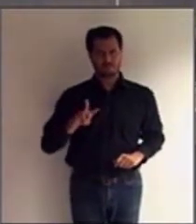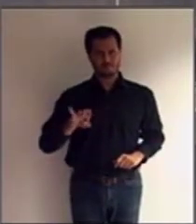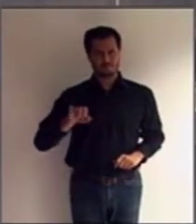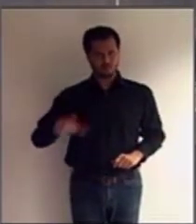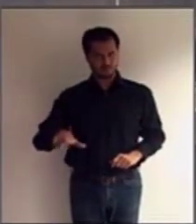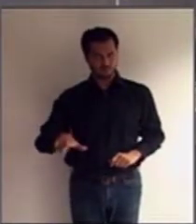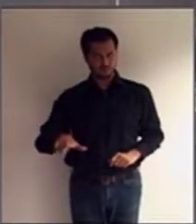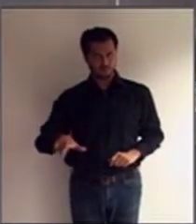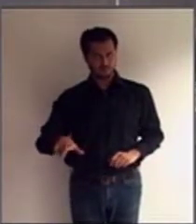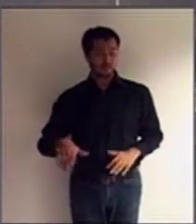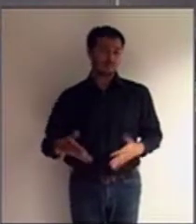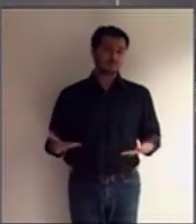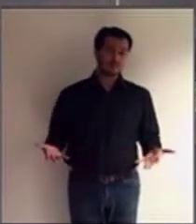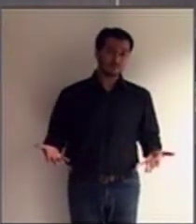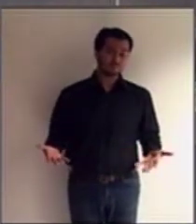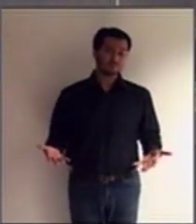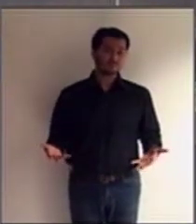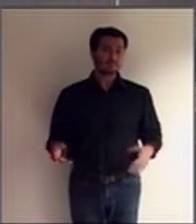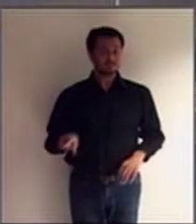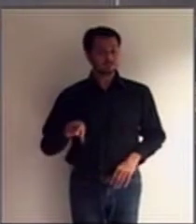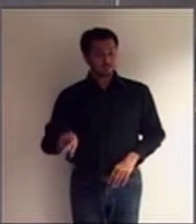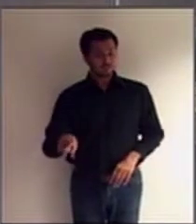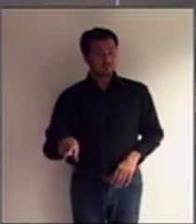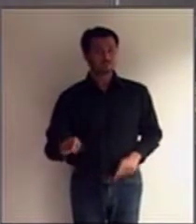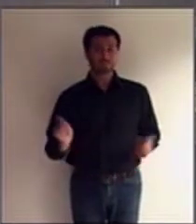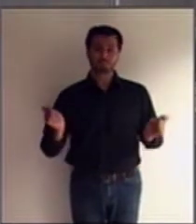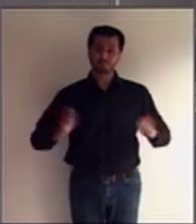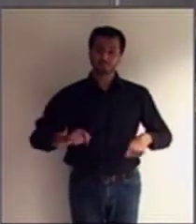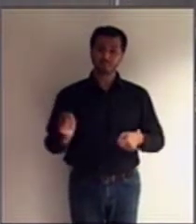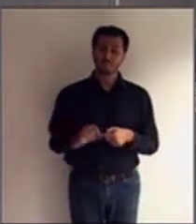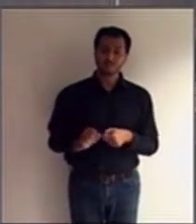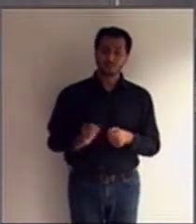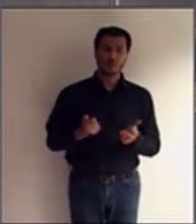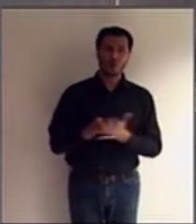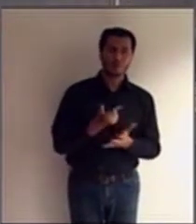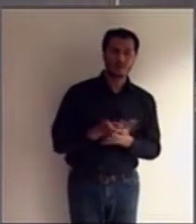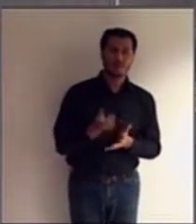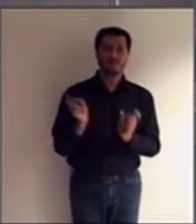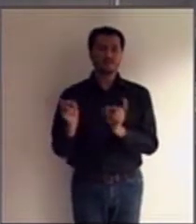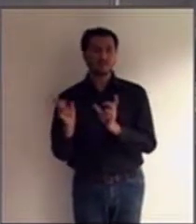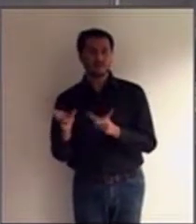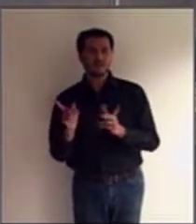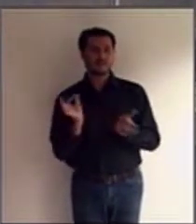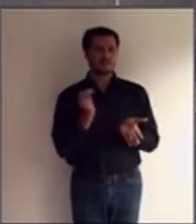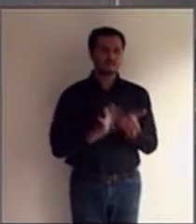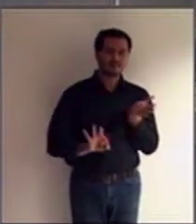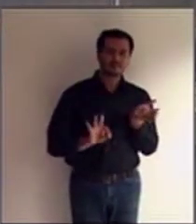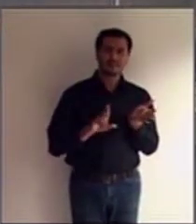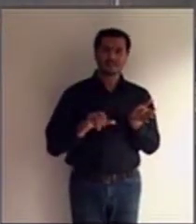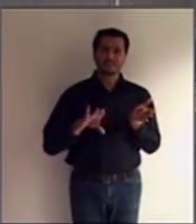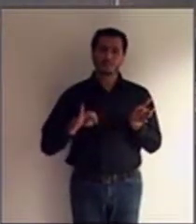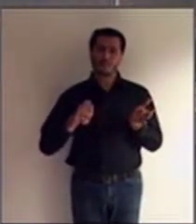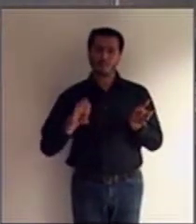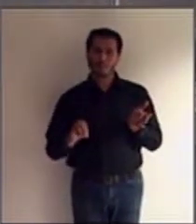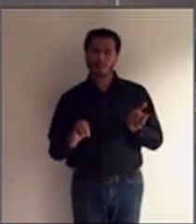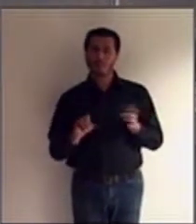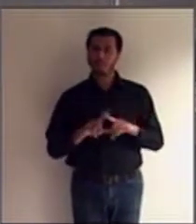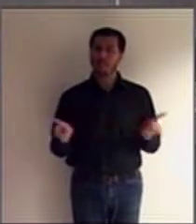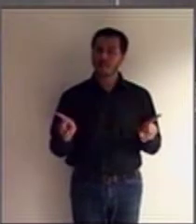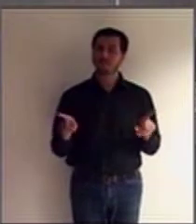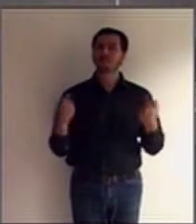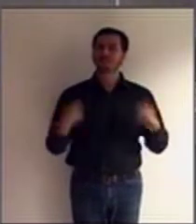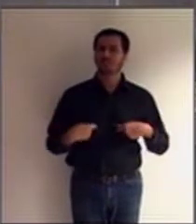Deste modo, ela poderá praticar atos, comprar, vender, assinar recibos, mas precisará da